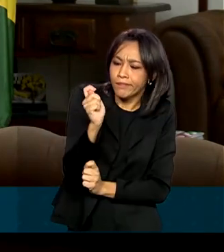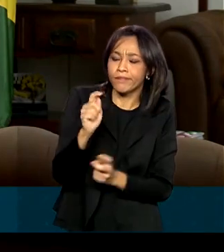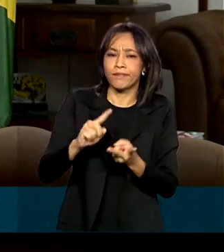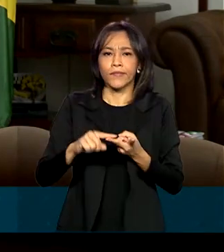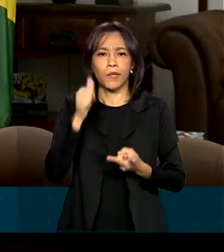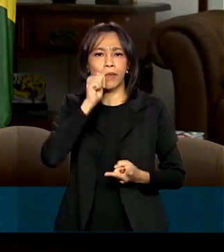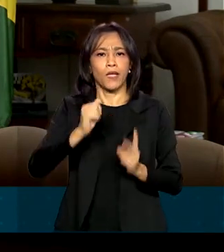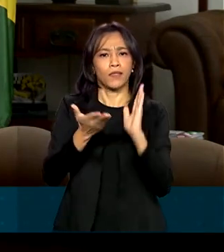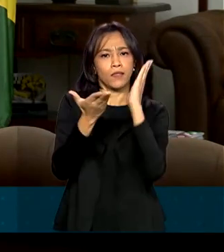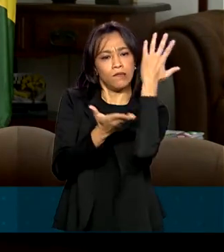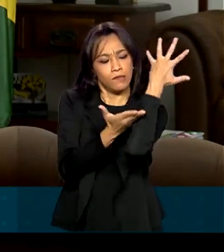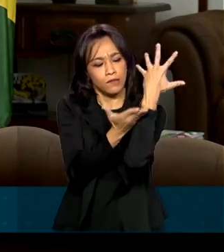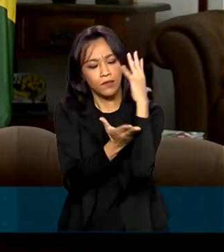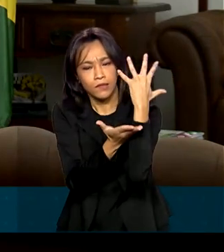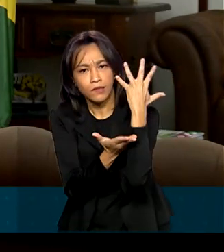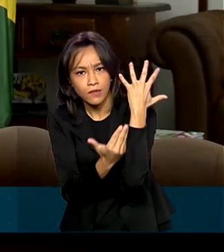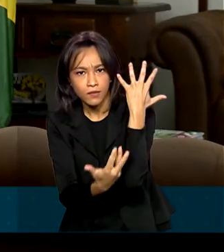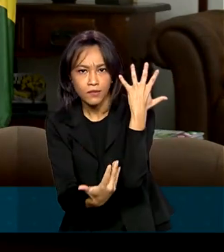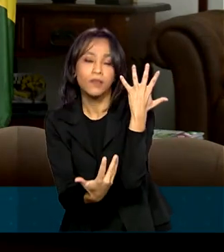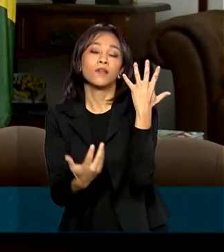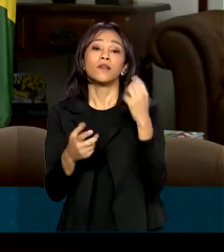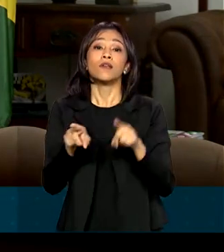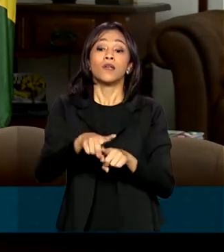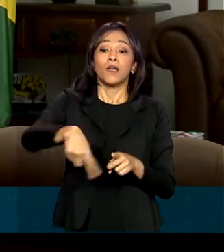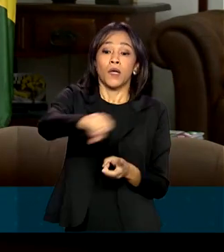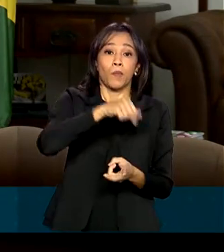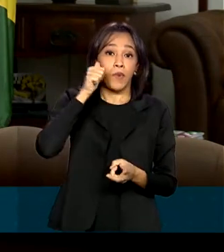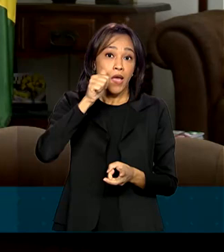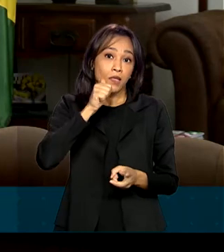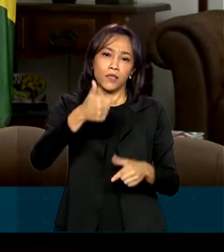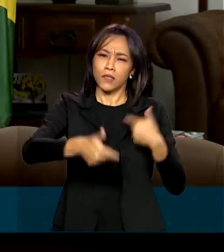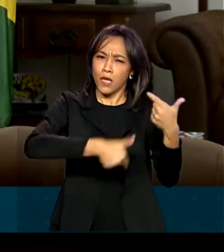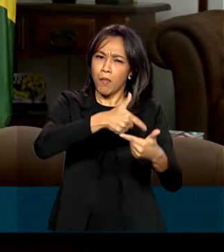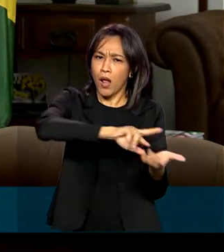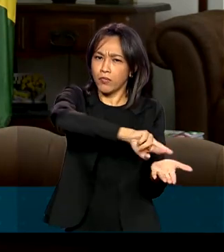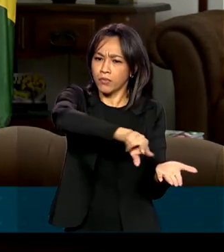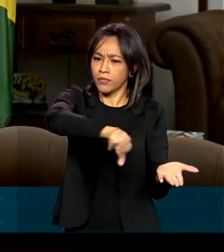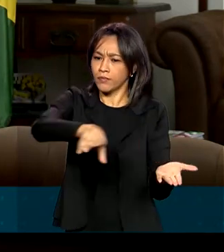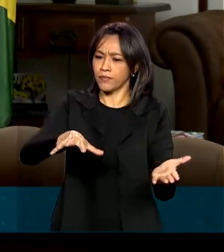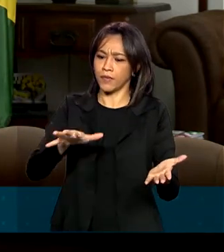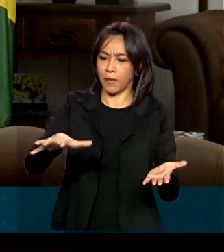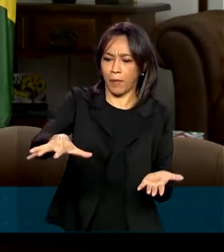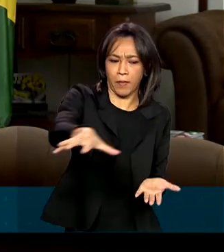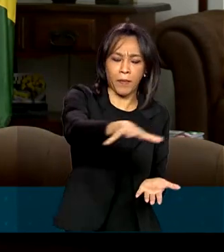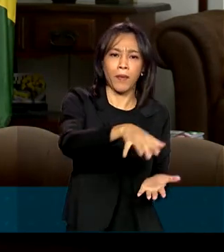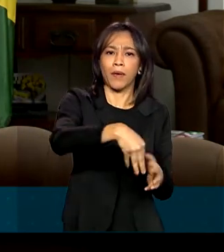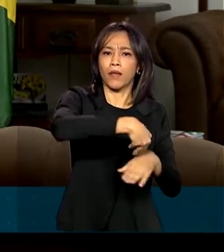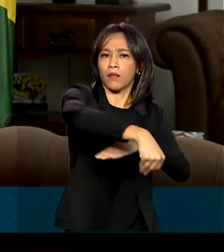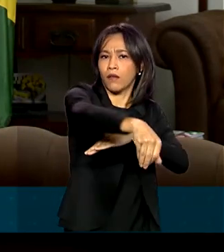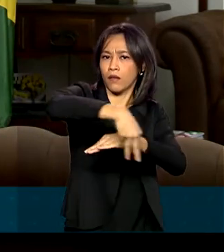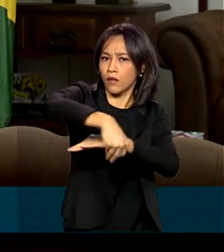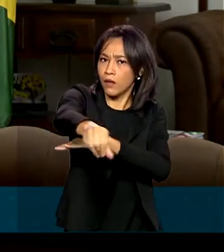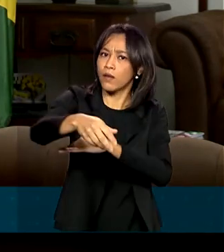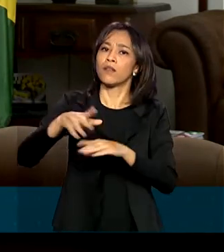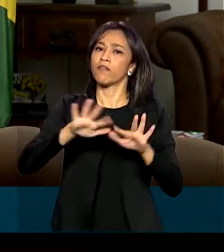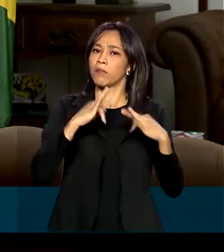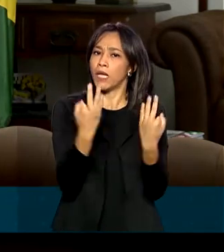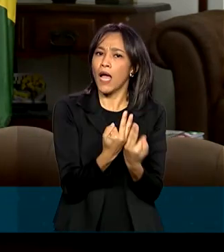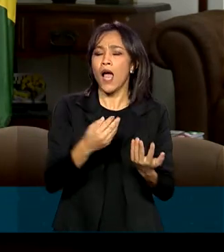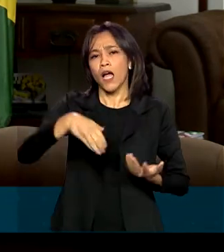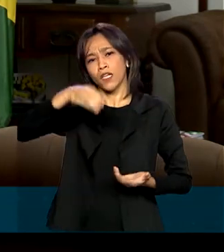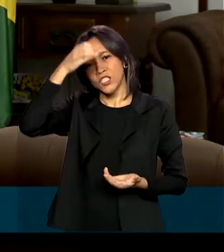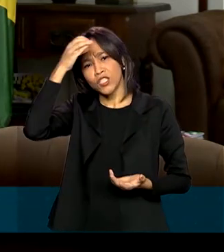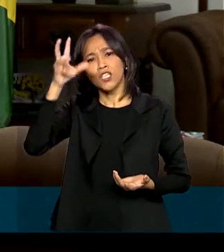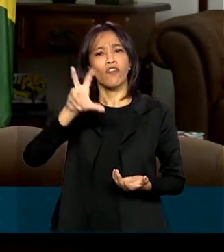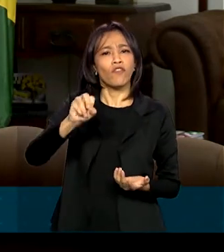extrativistas, mulheres que são a rimo nas suas pequenas propriedades familiares, avós, tias,